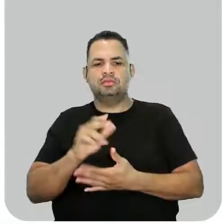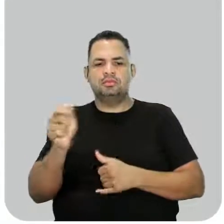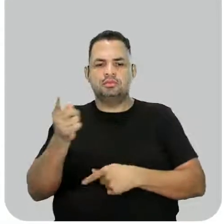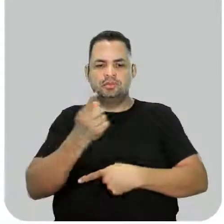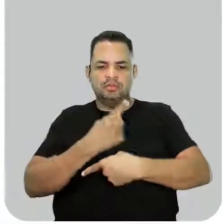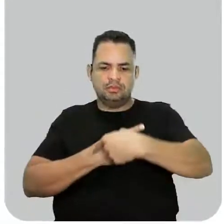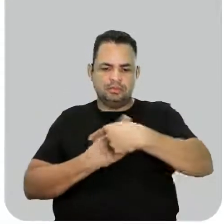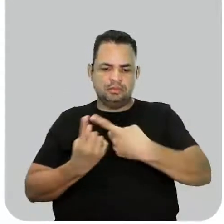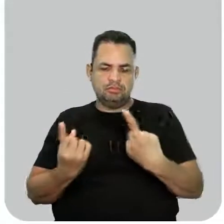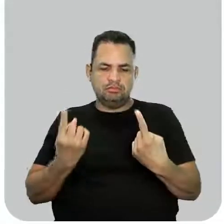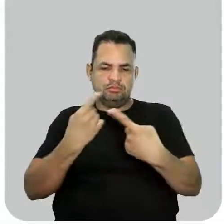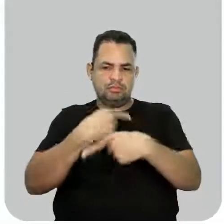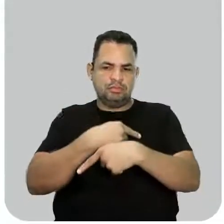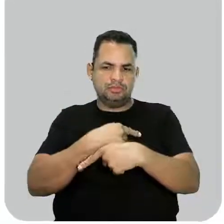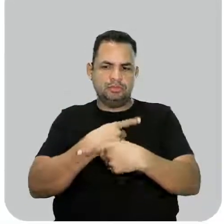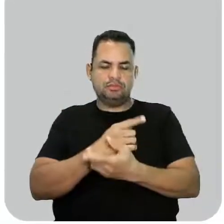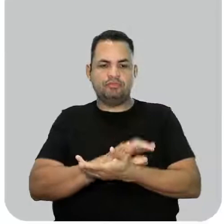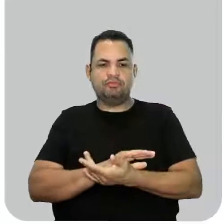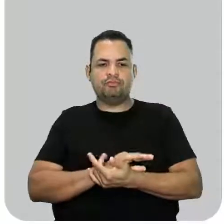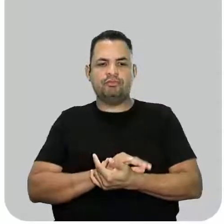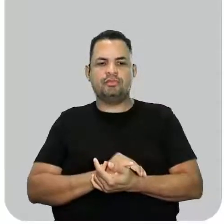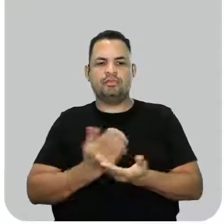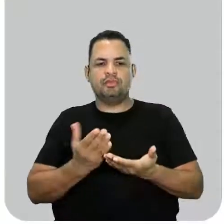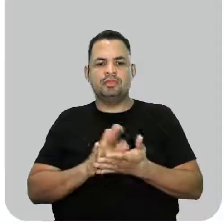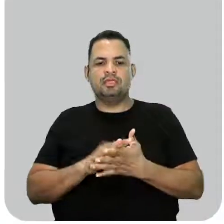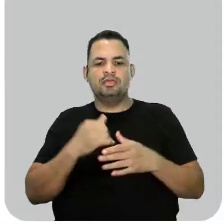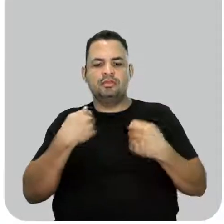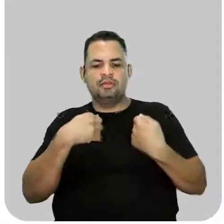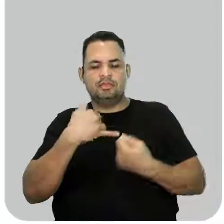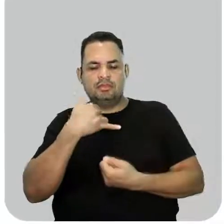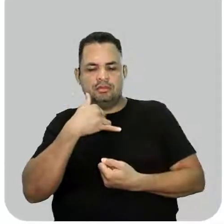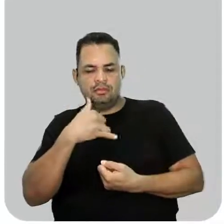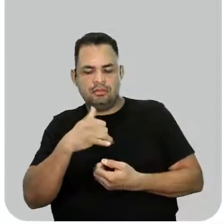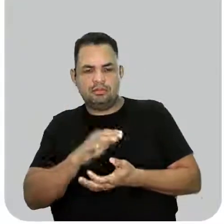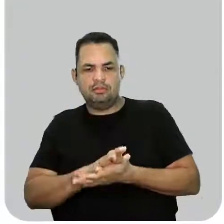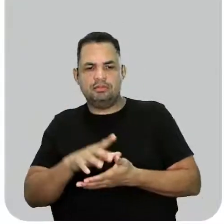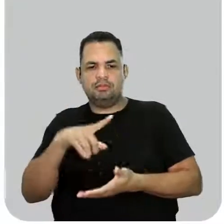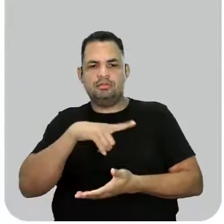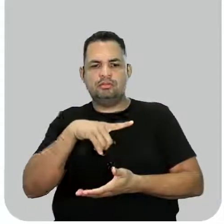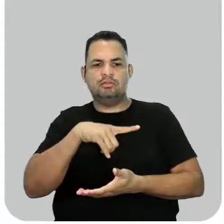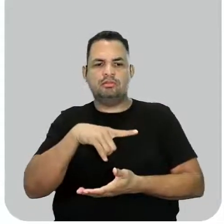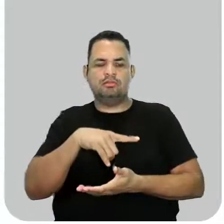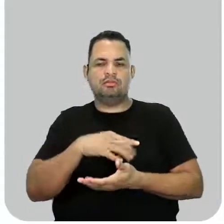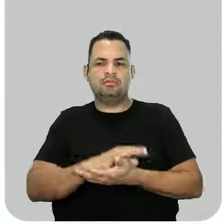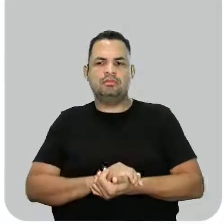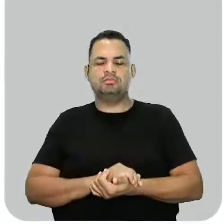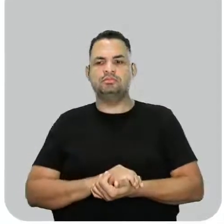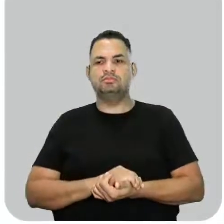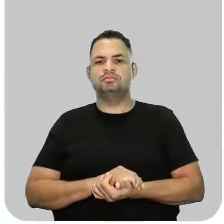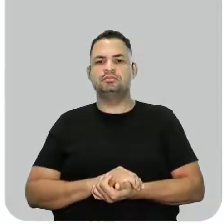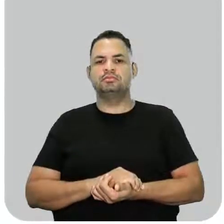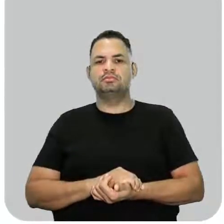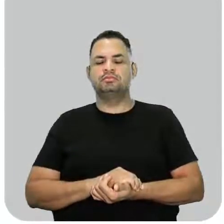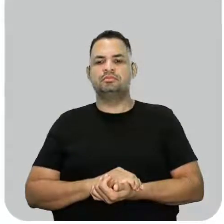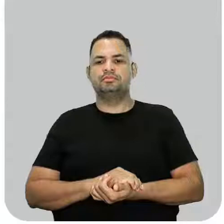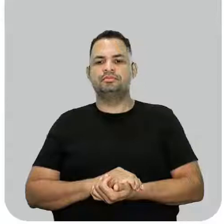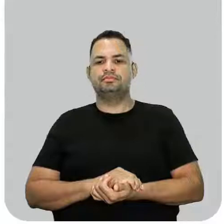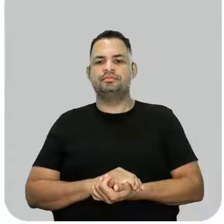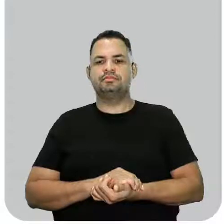inverso das pilhas. Eu preciso de corrente elétrica para ocorrer a minha reação de eletrólise.